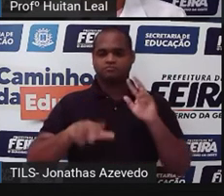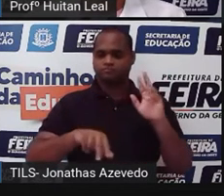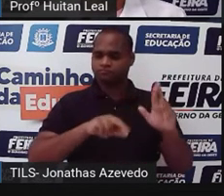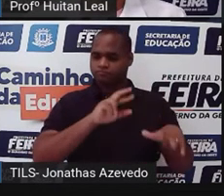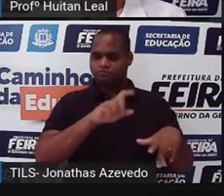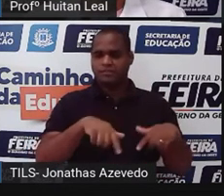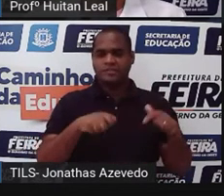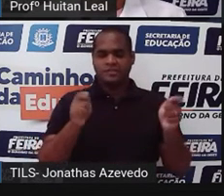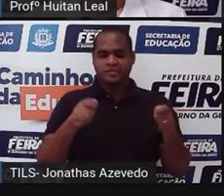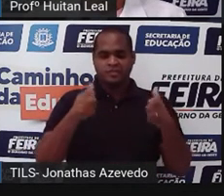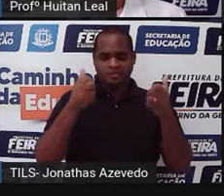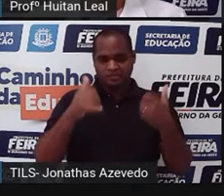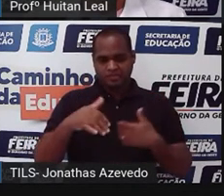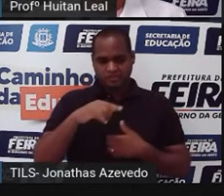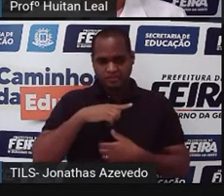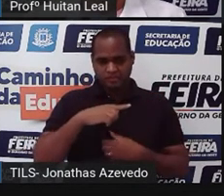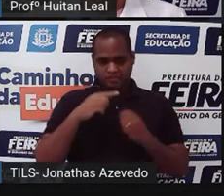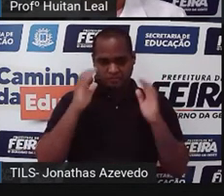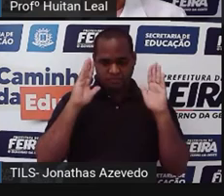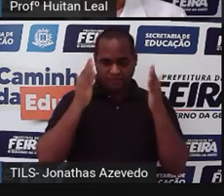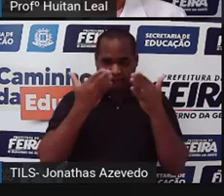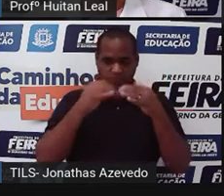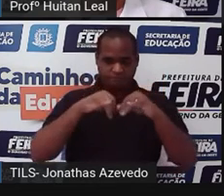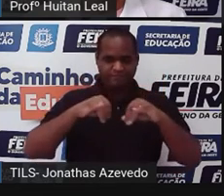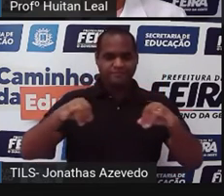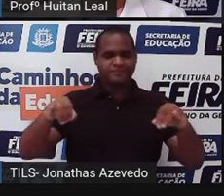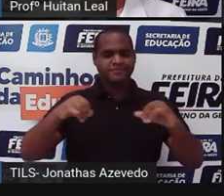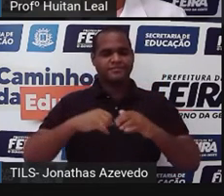pode ser foco de notícia.